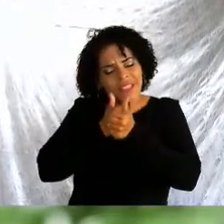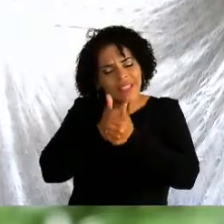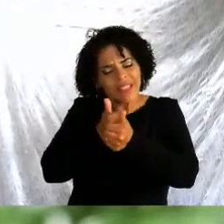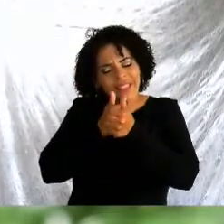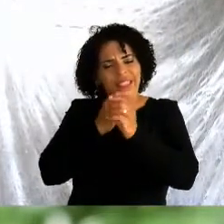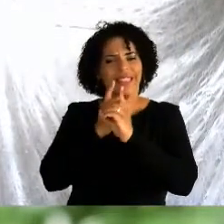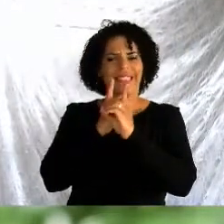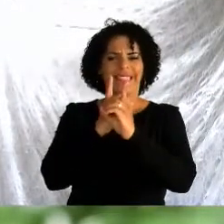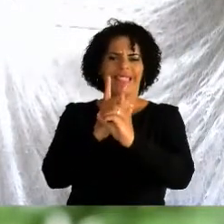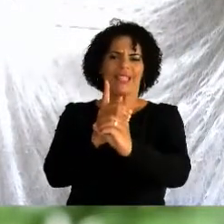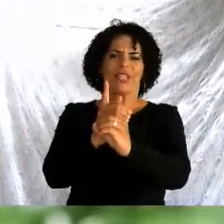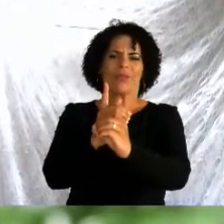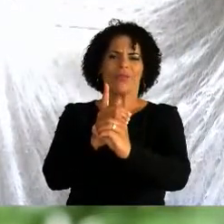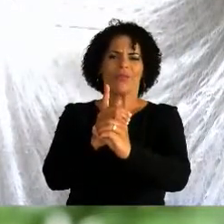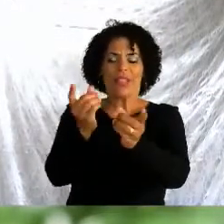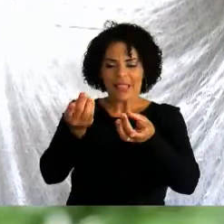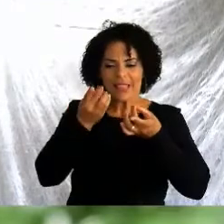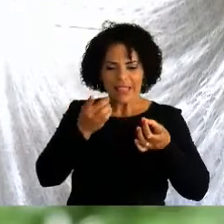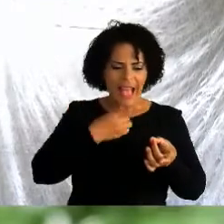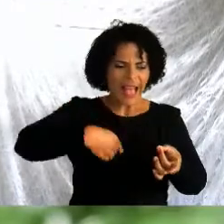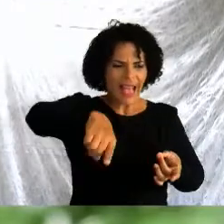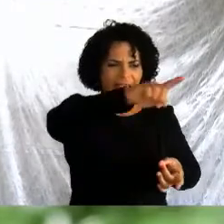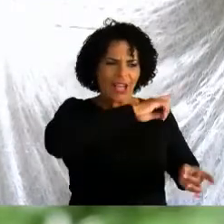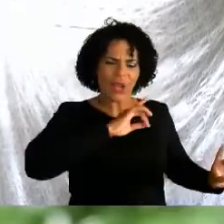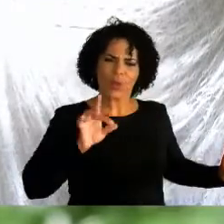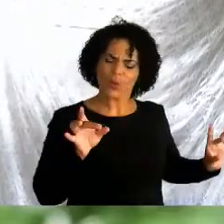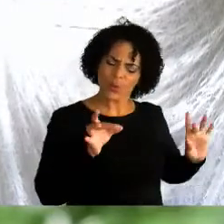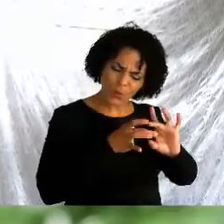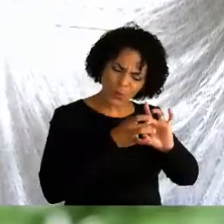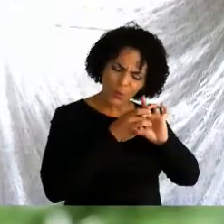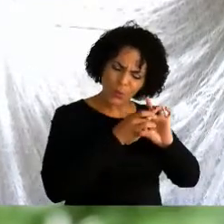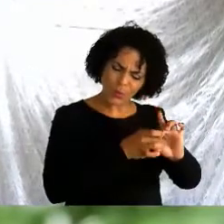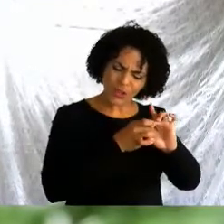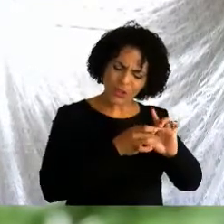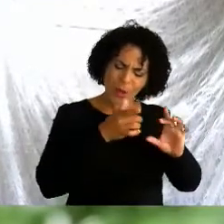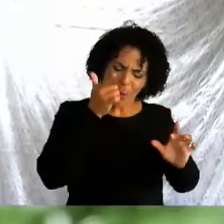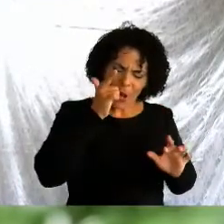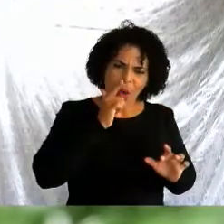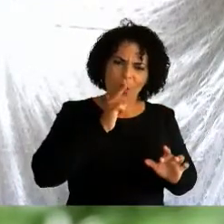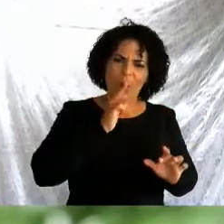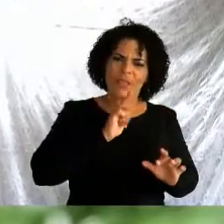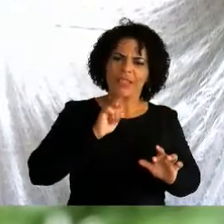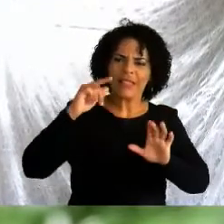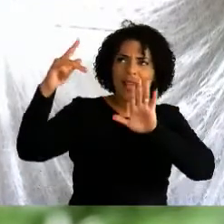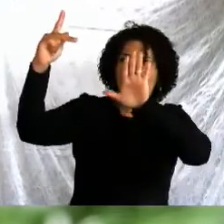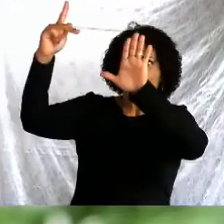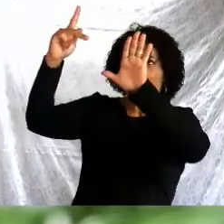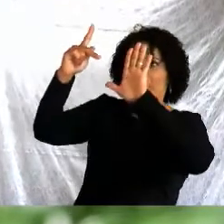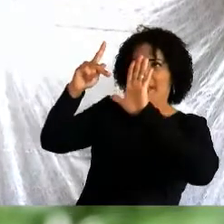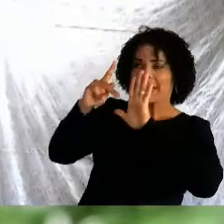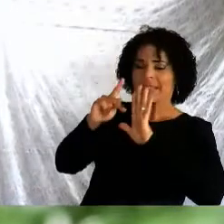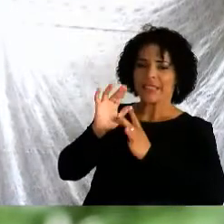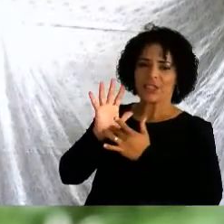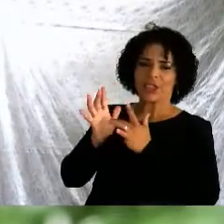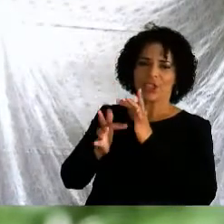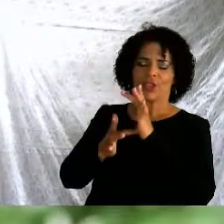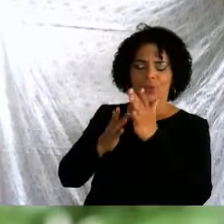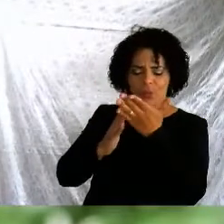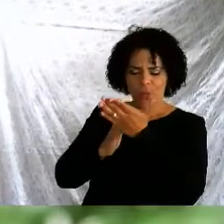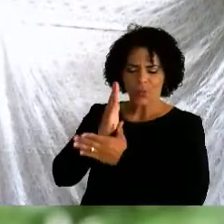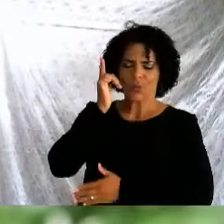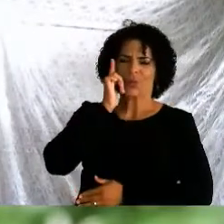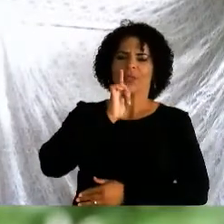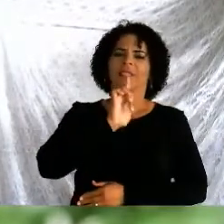Fortaleça nossos laços para que sejamos dignos das promessas de Cristo. Para que